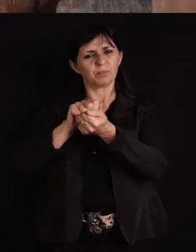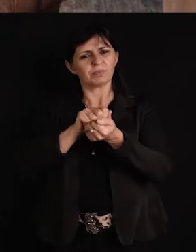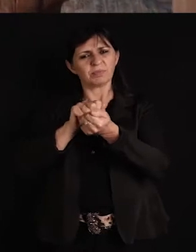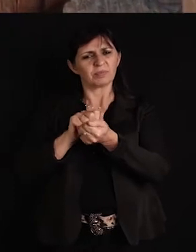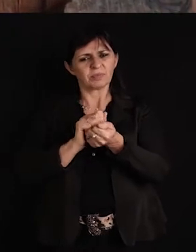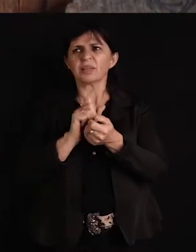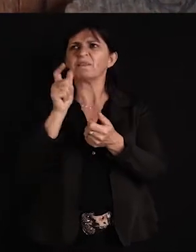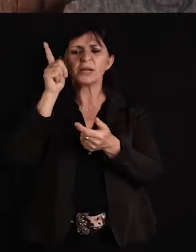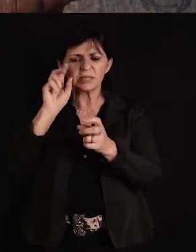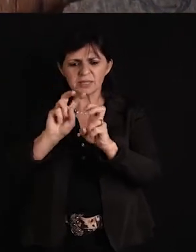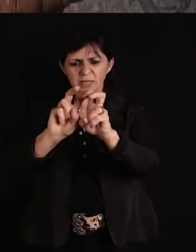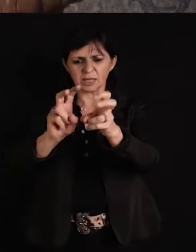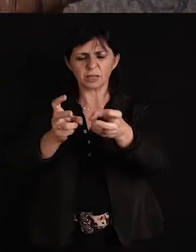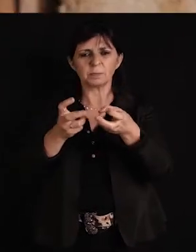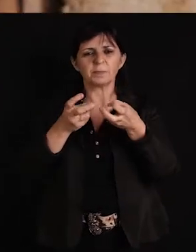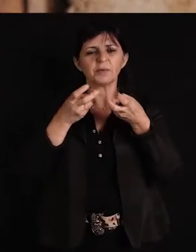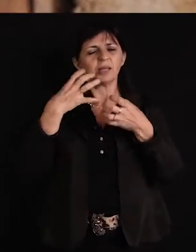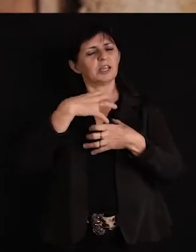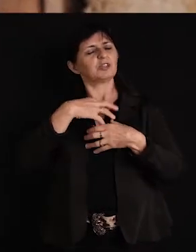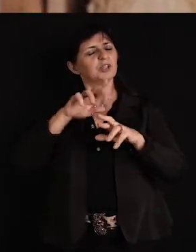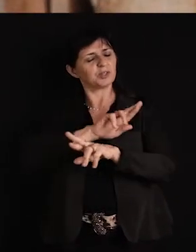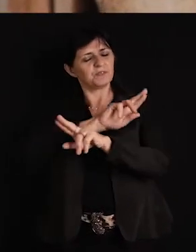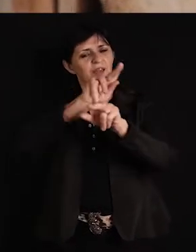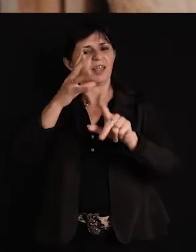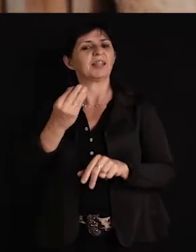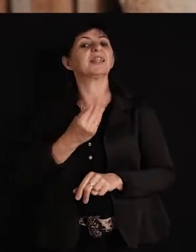implantaram um novo jeito de viver.